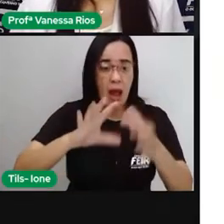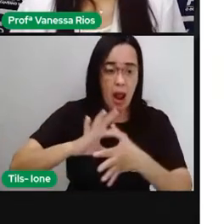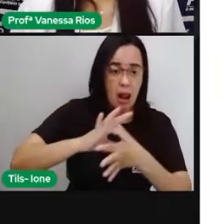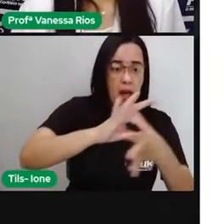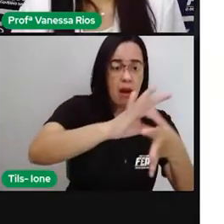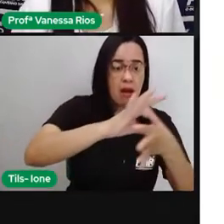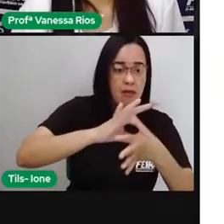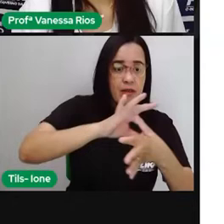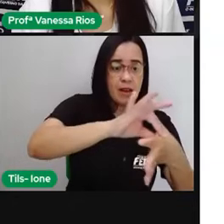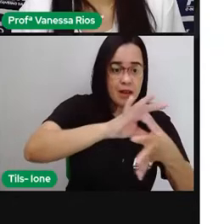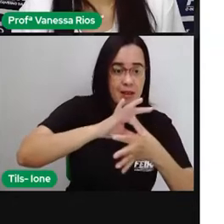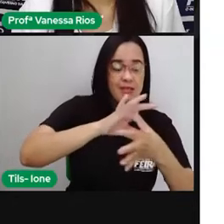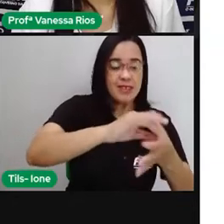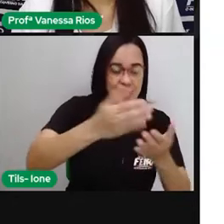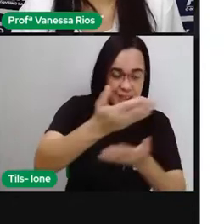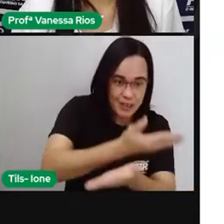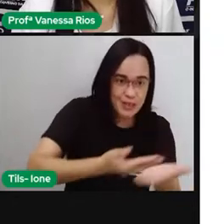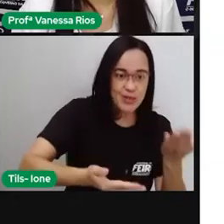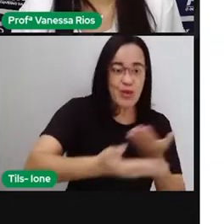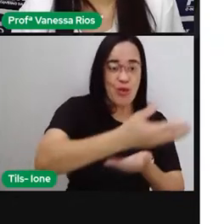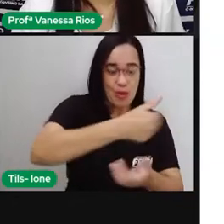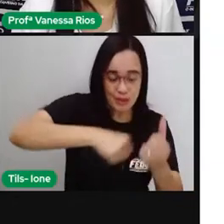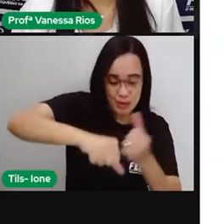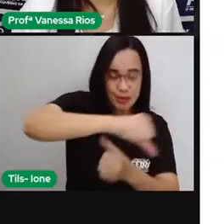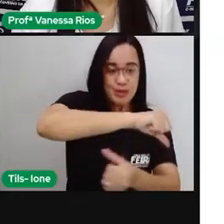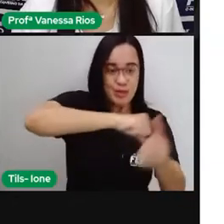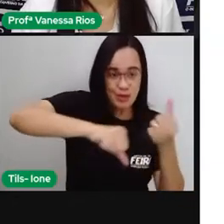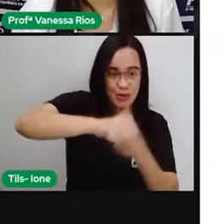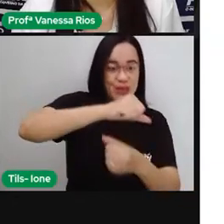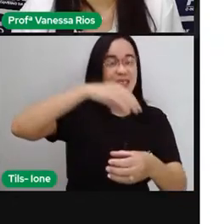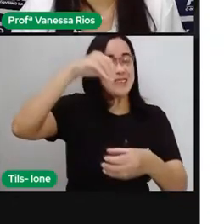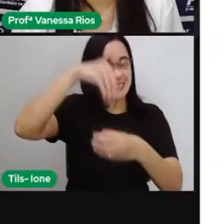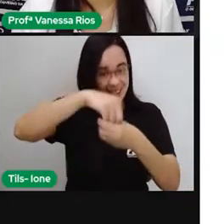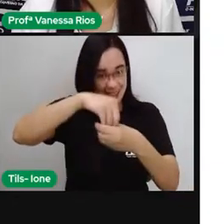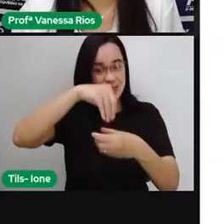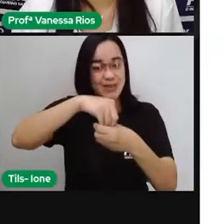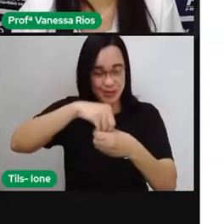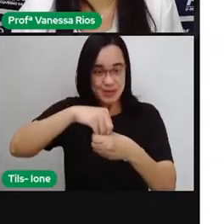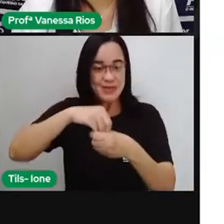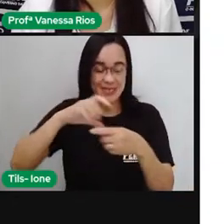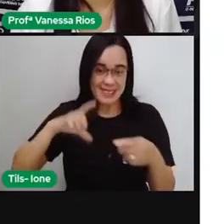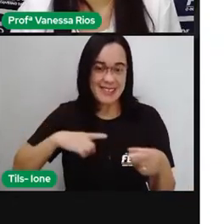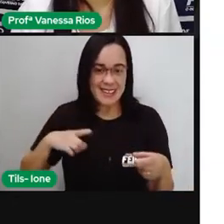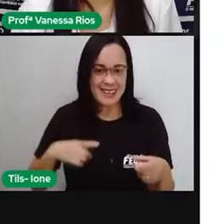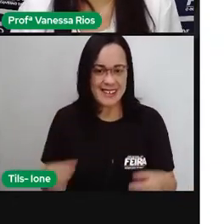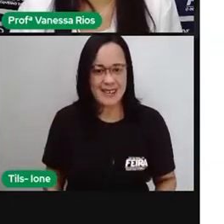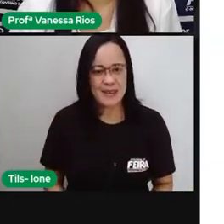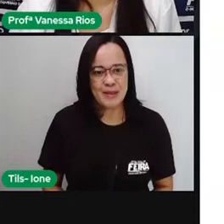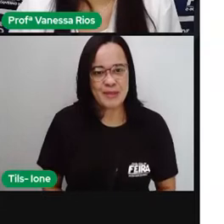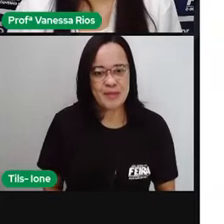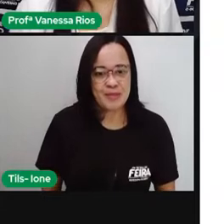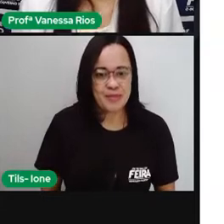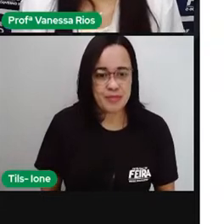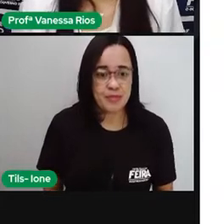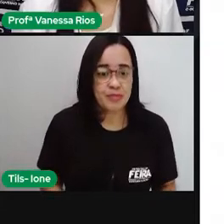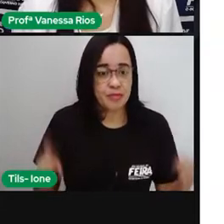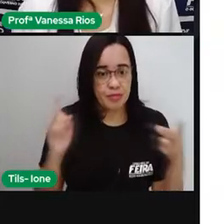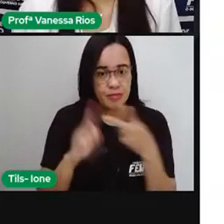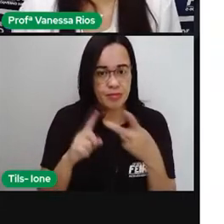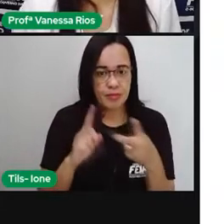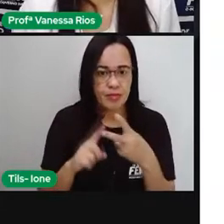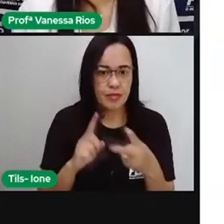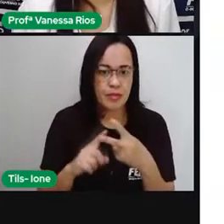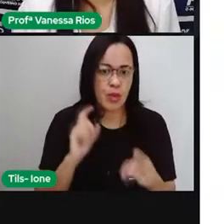outro tipo de sangue voltar para o corpo. Os átrios são as câmaras responsáveis por garantir o